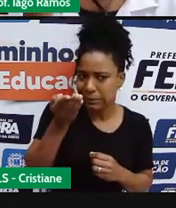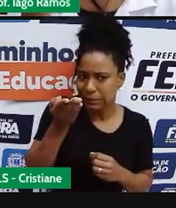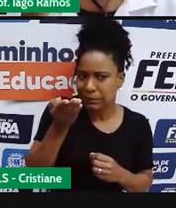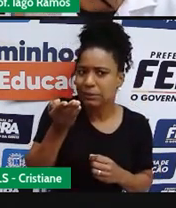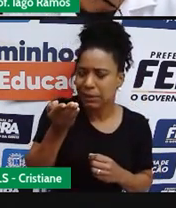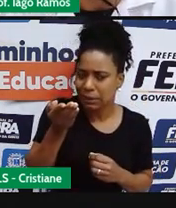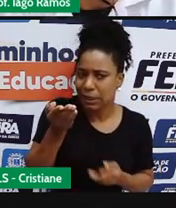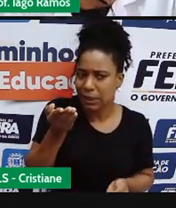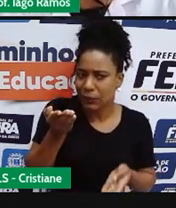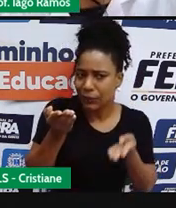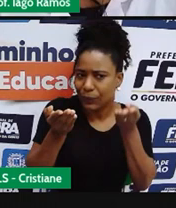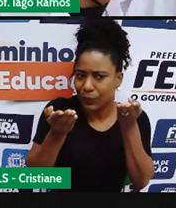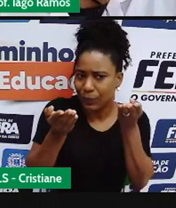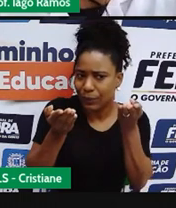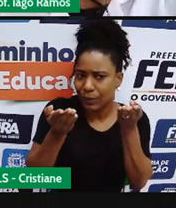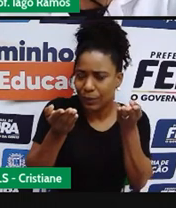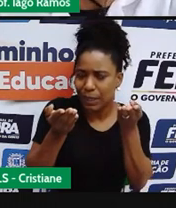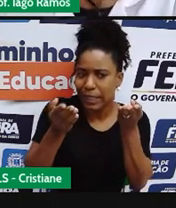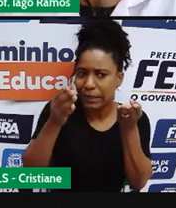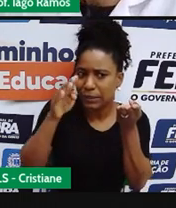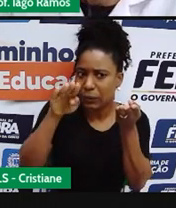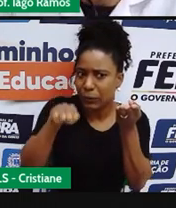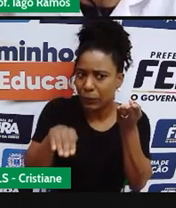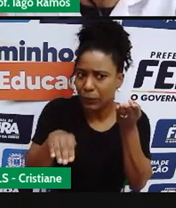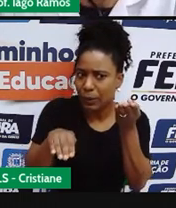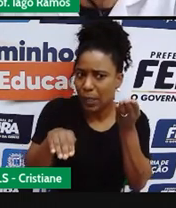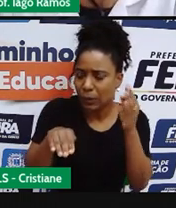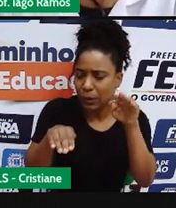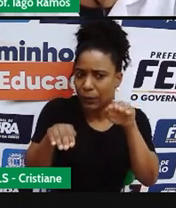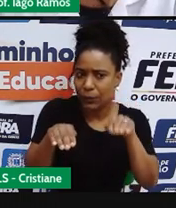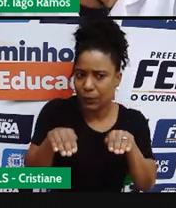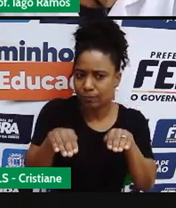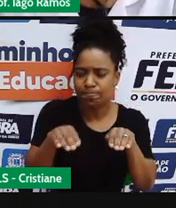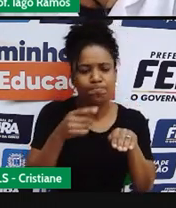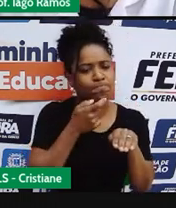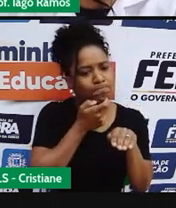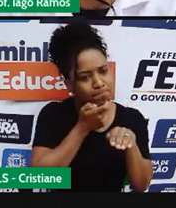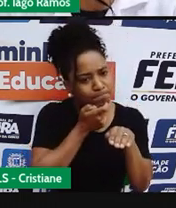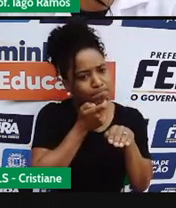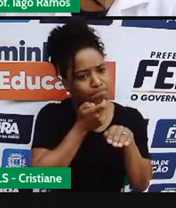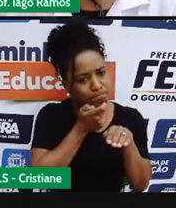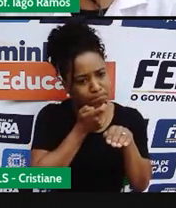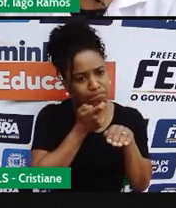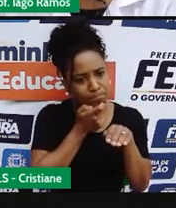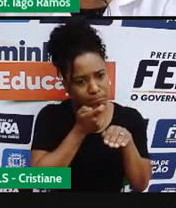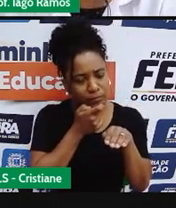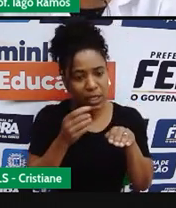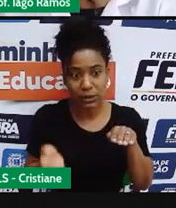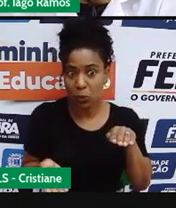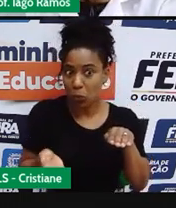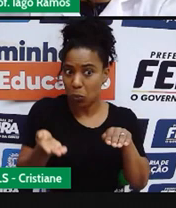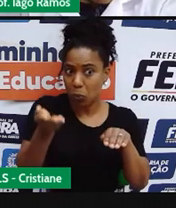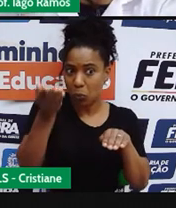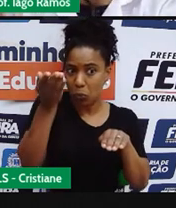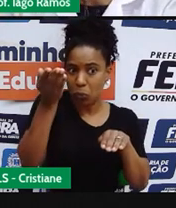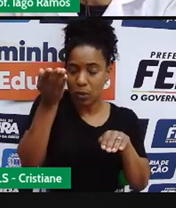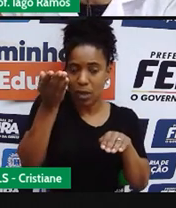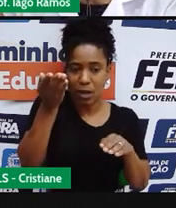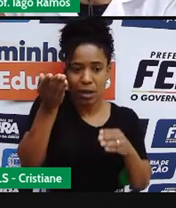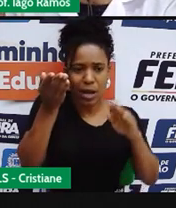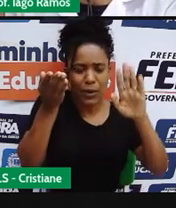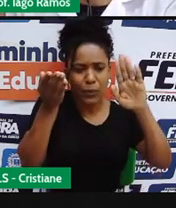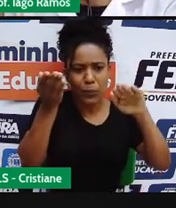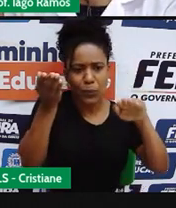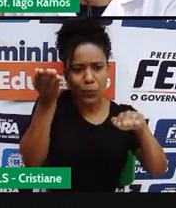aumentar. Essa grandeza tá diminuindo e tá fazendo a outra diminuir. Essa grandeza tá aumentando e tá fazendo a outra